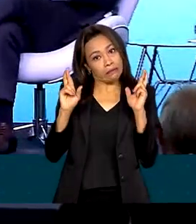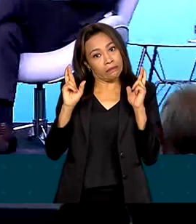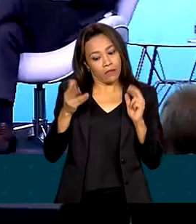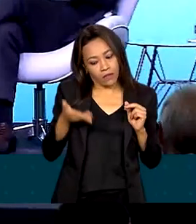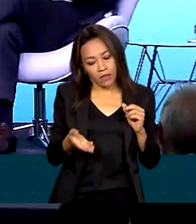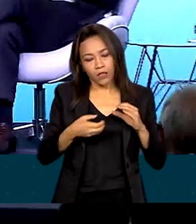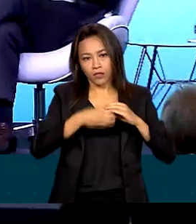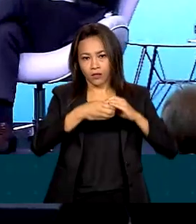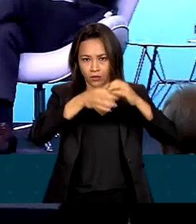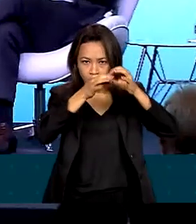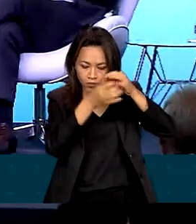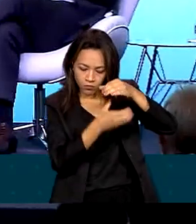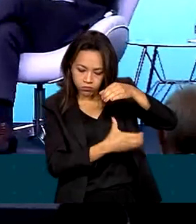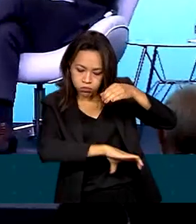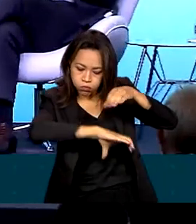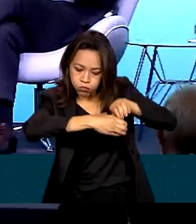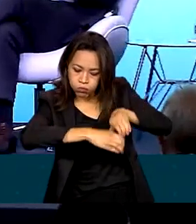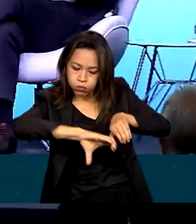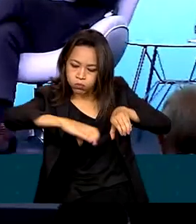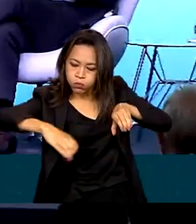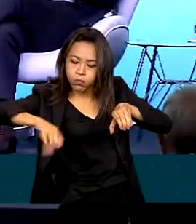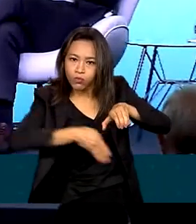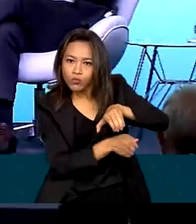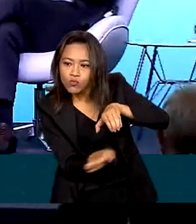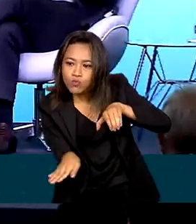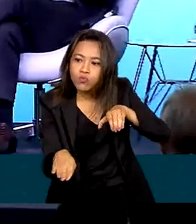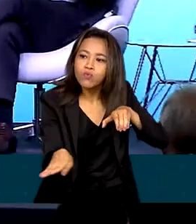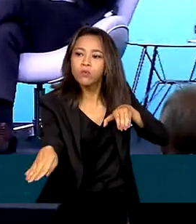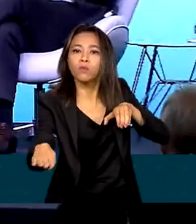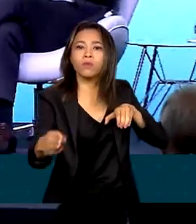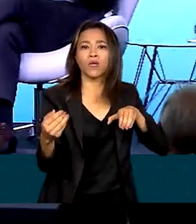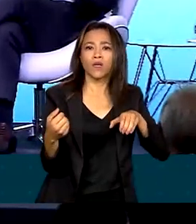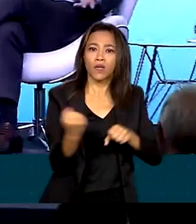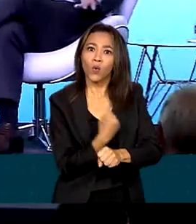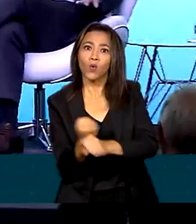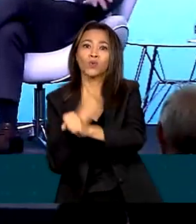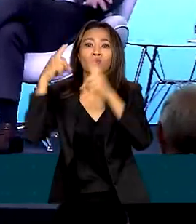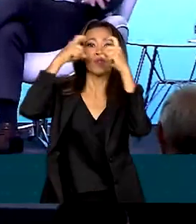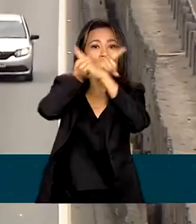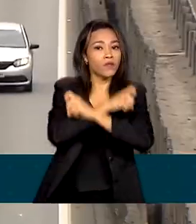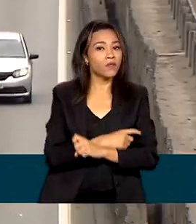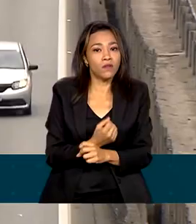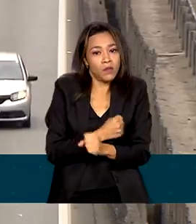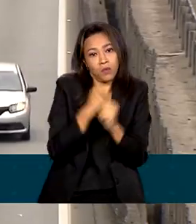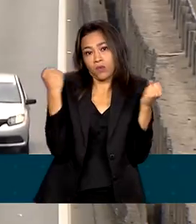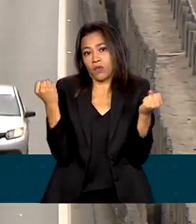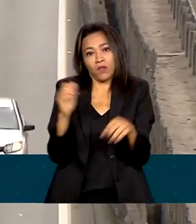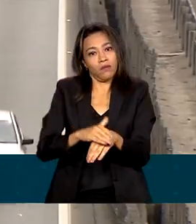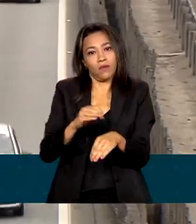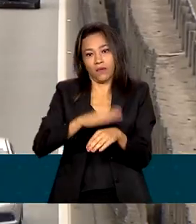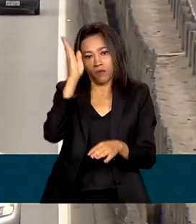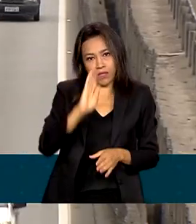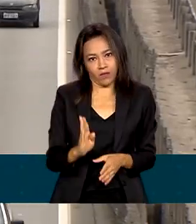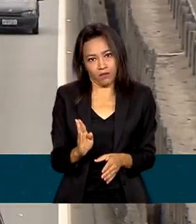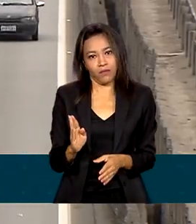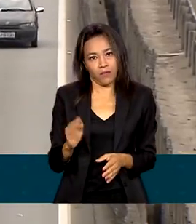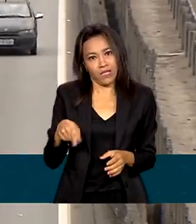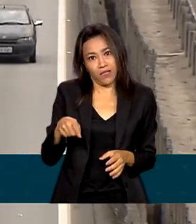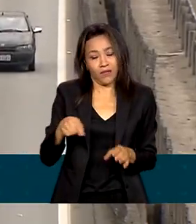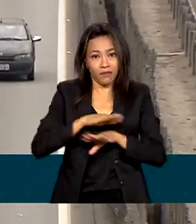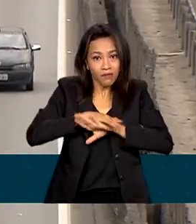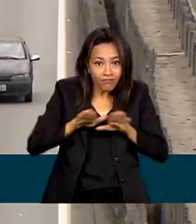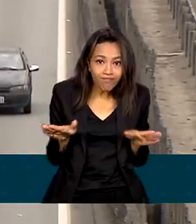túnel a gente quebre esse paradigma de que obras difíceis não podem ser feitas no Brasil. Nas rodovias, o ministro dos